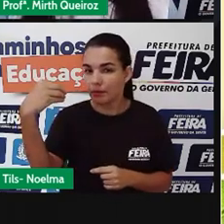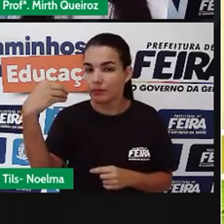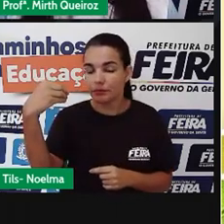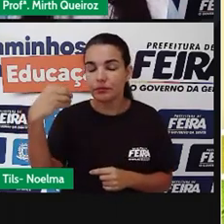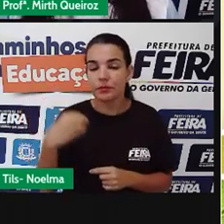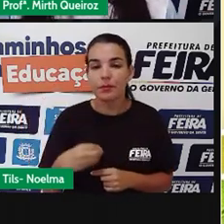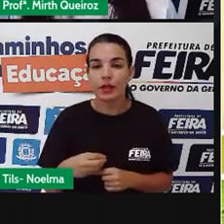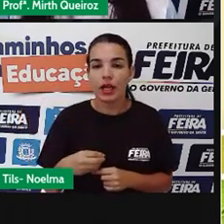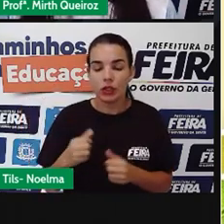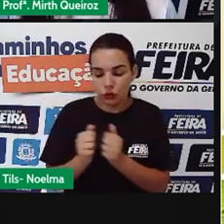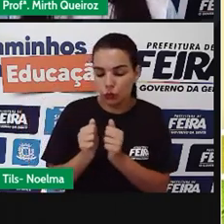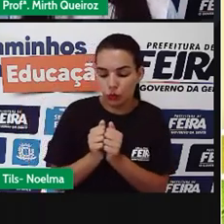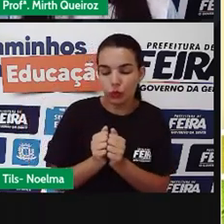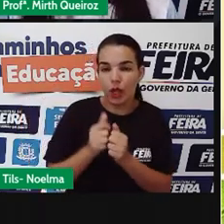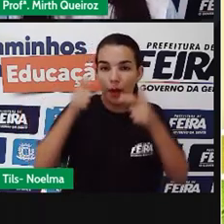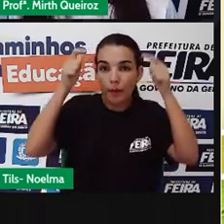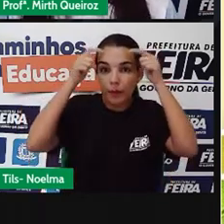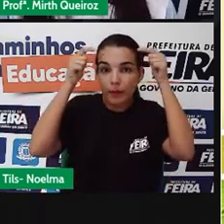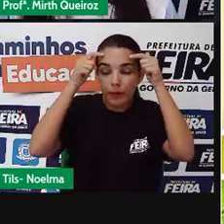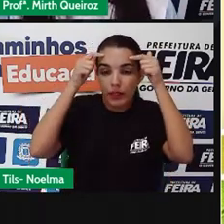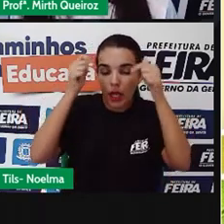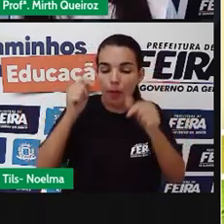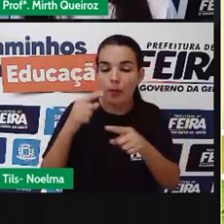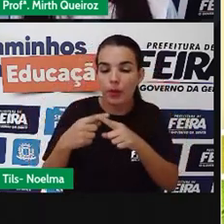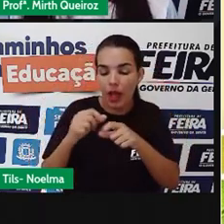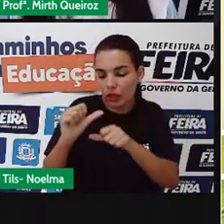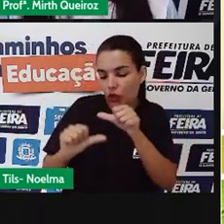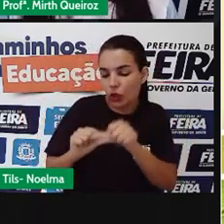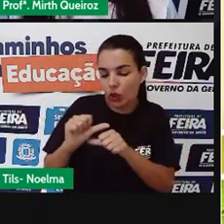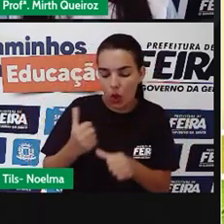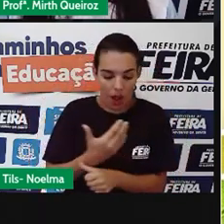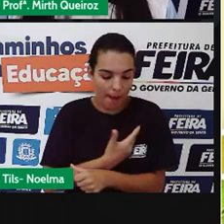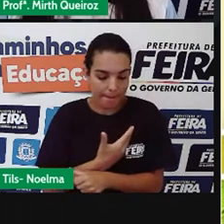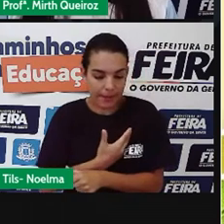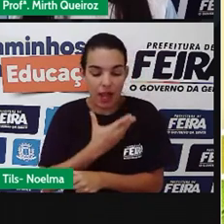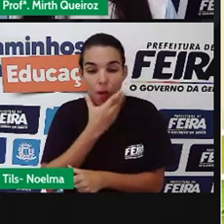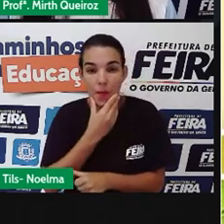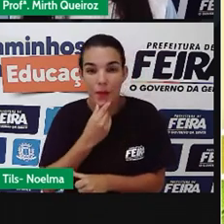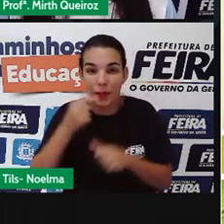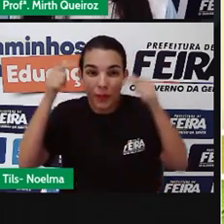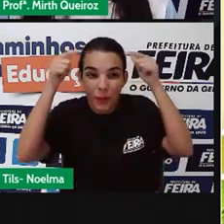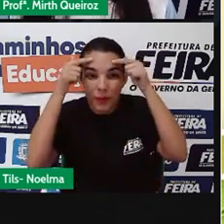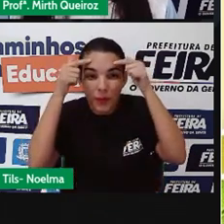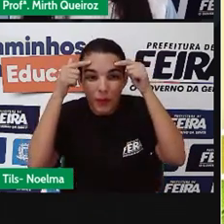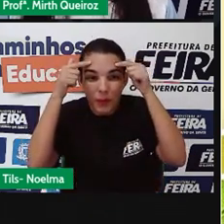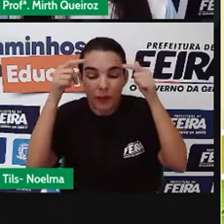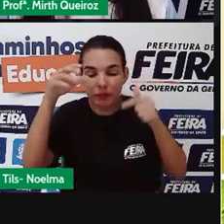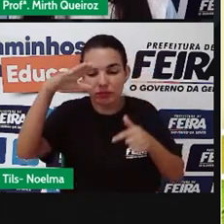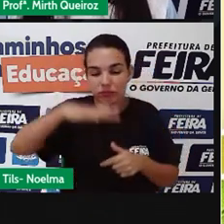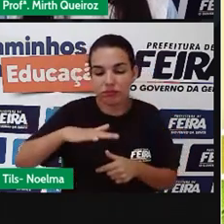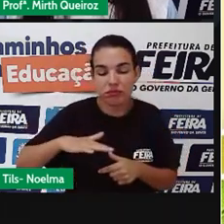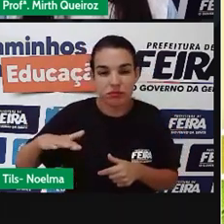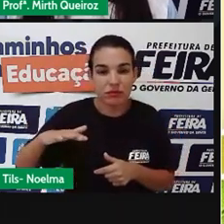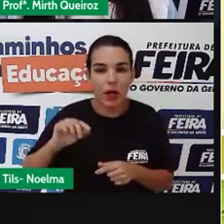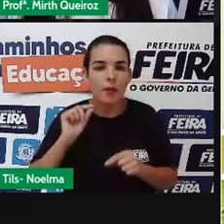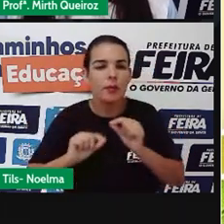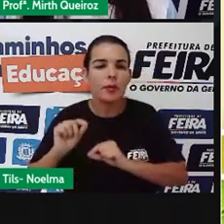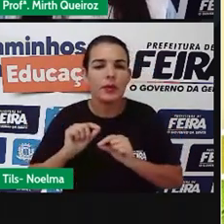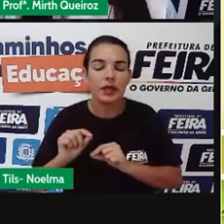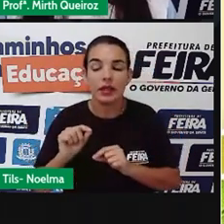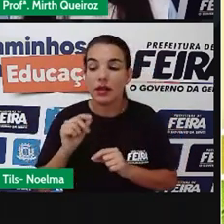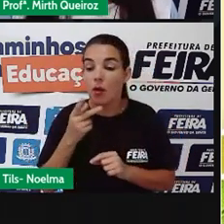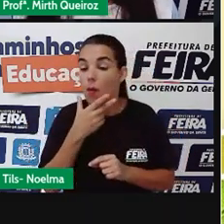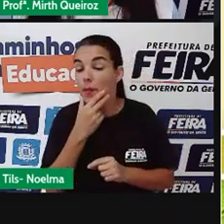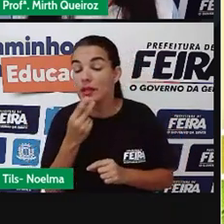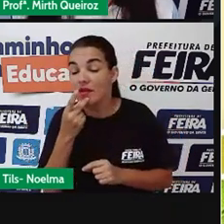torna, no caso, amiga do Pequeno Príncipe. Ela diz a ele que... Ele